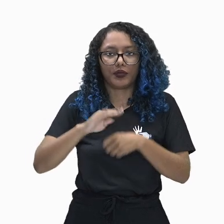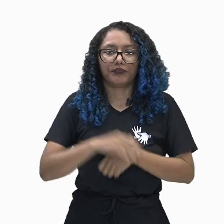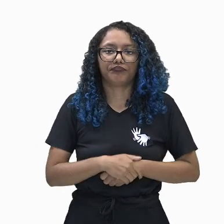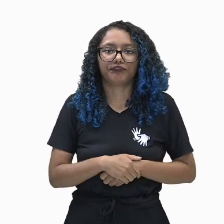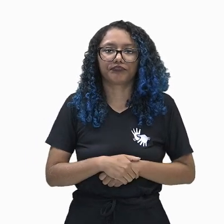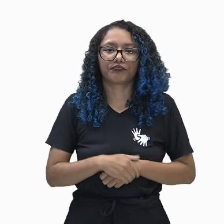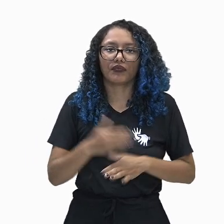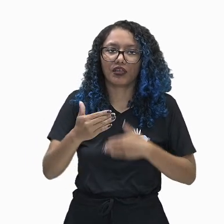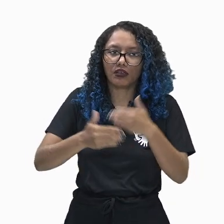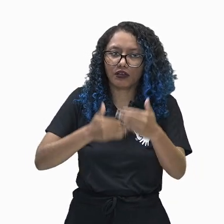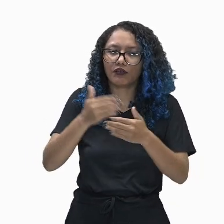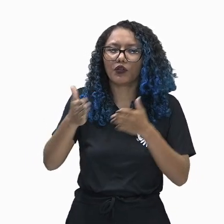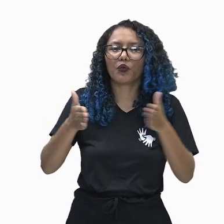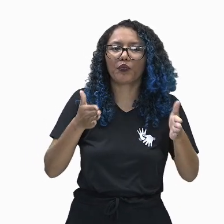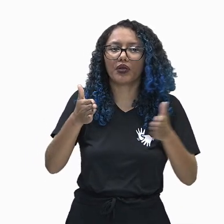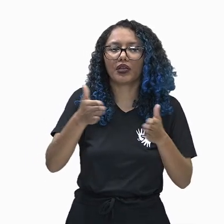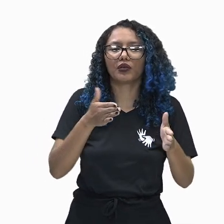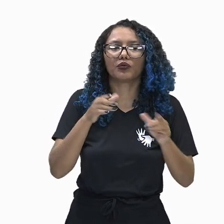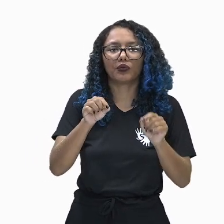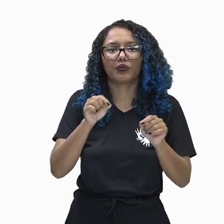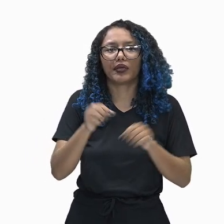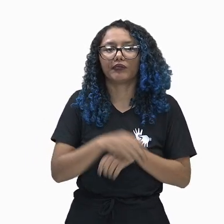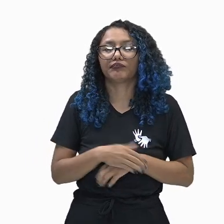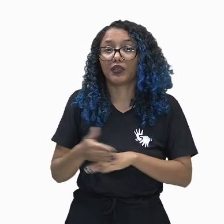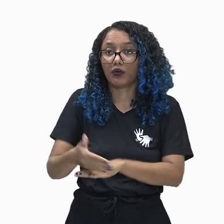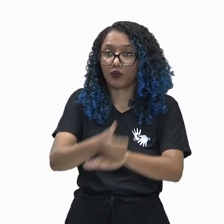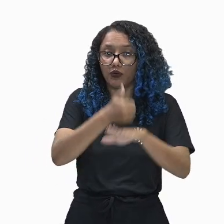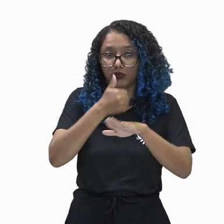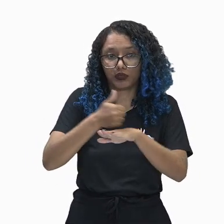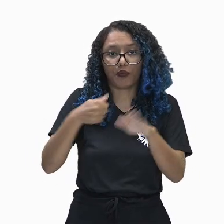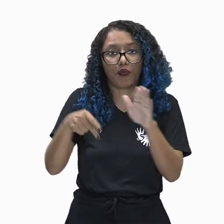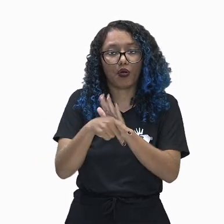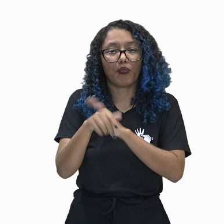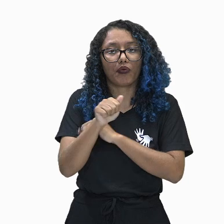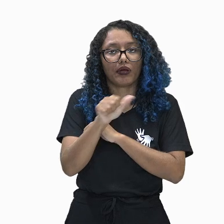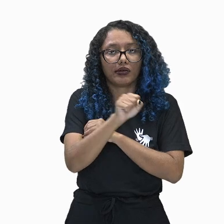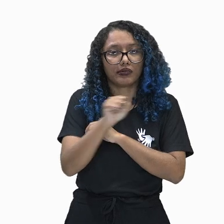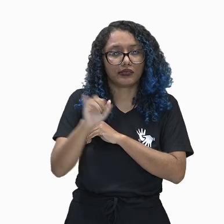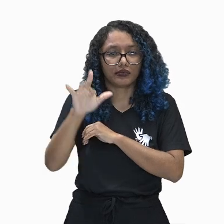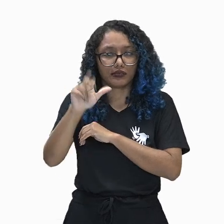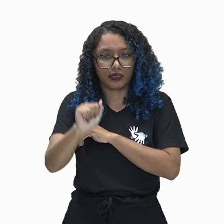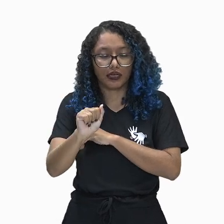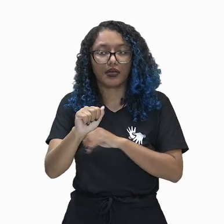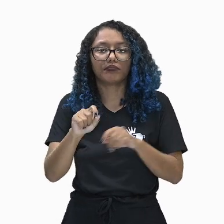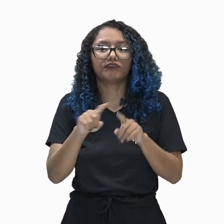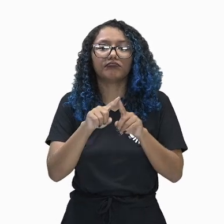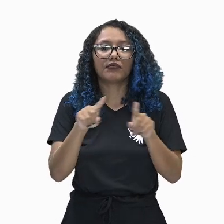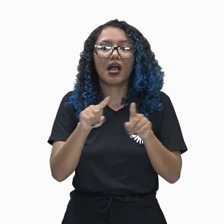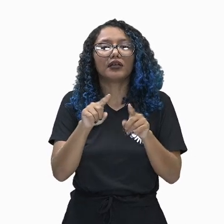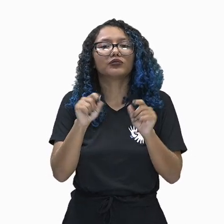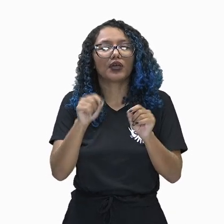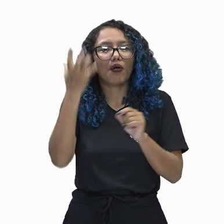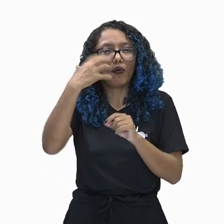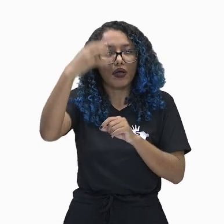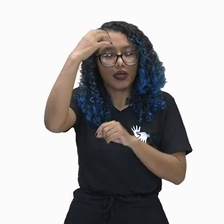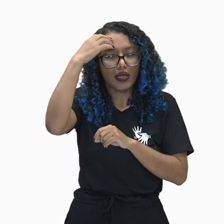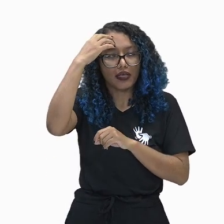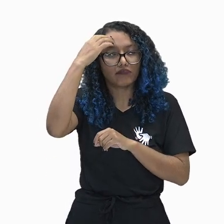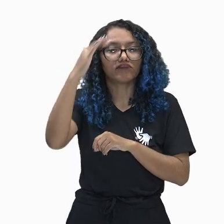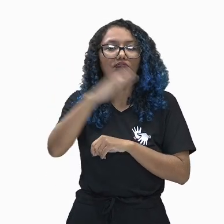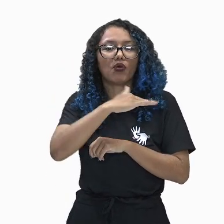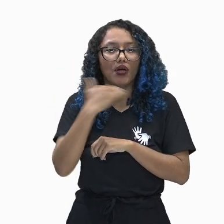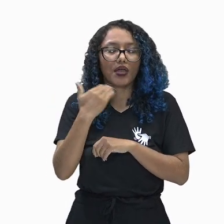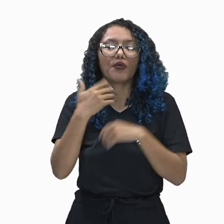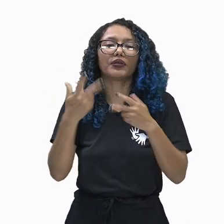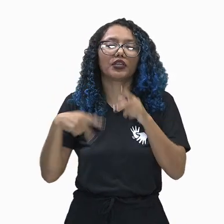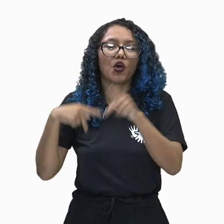ainda durante o período da dominação Assíria. Após a morte do rei Assurbanipal, os caldeus